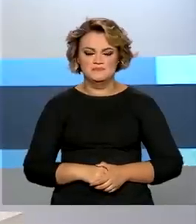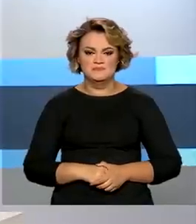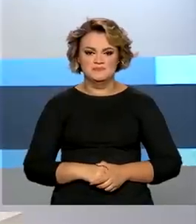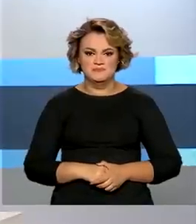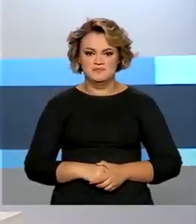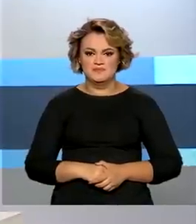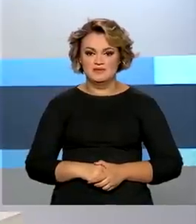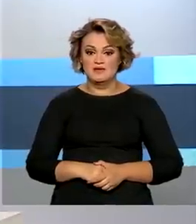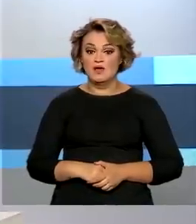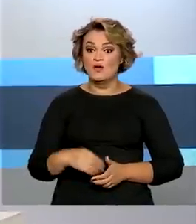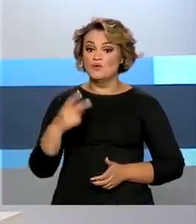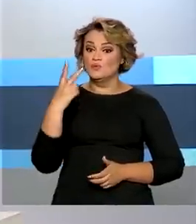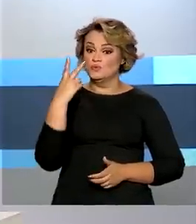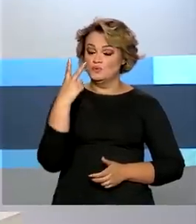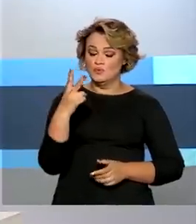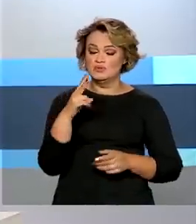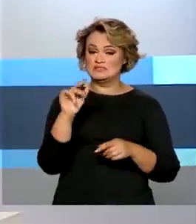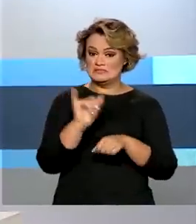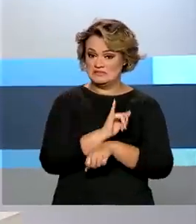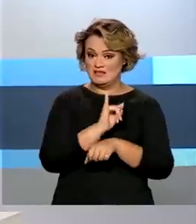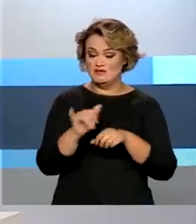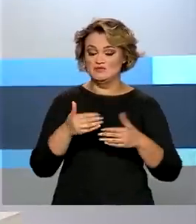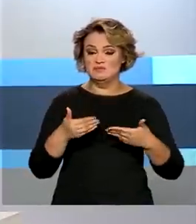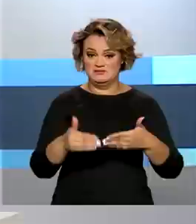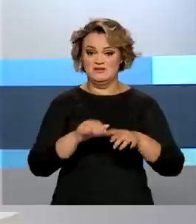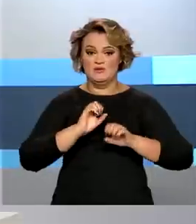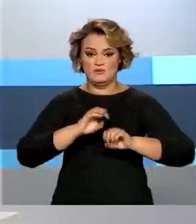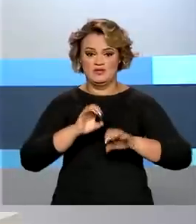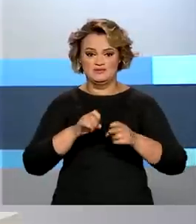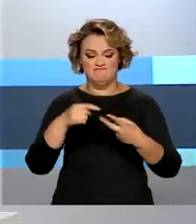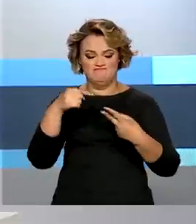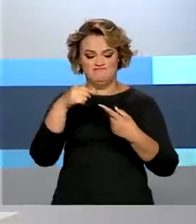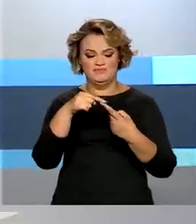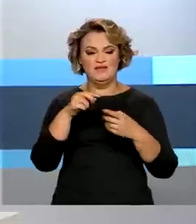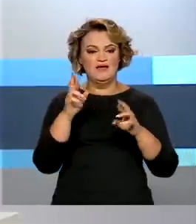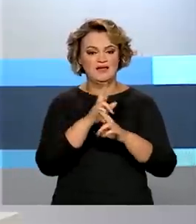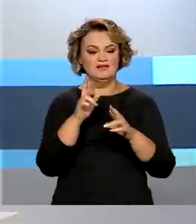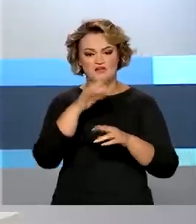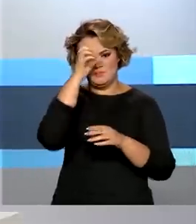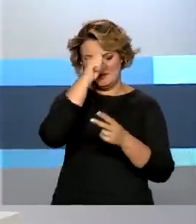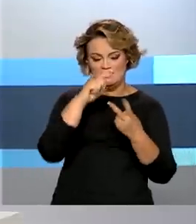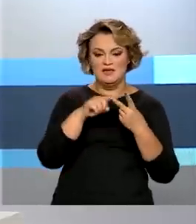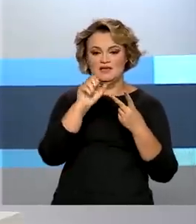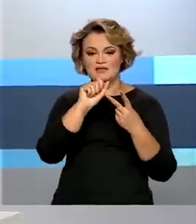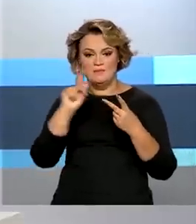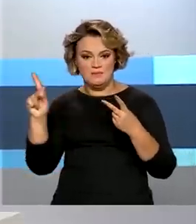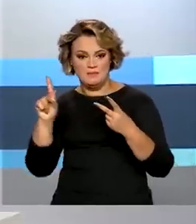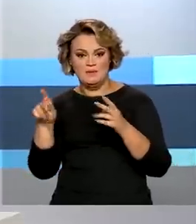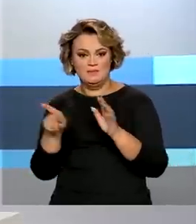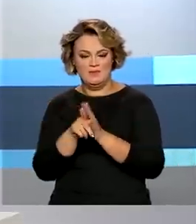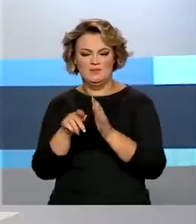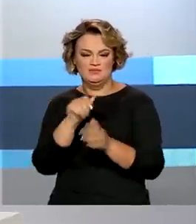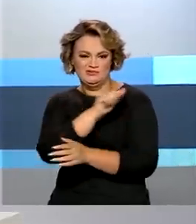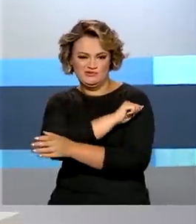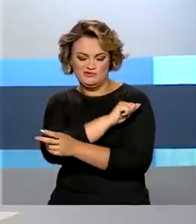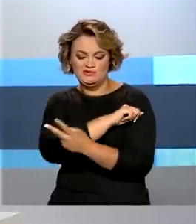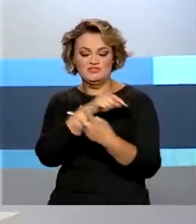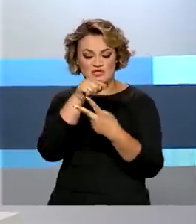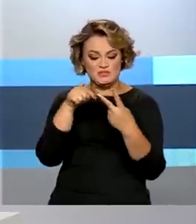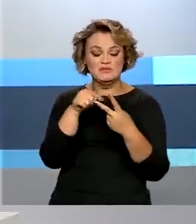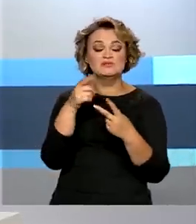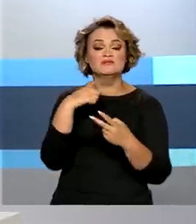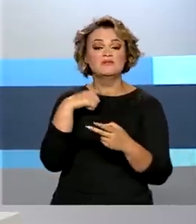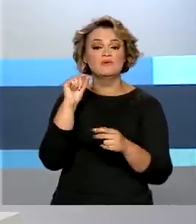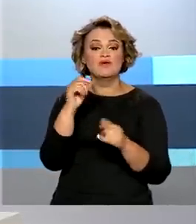Duas ferramentas do Ministério da Educação, a Rede Aprender e o aplicativo Jornada do Estudante reúnem